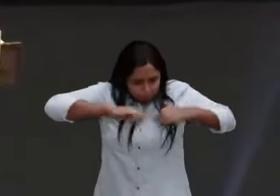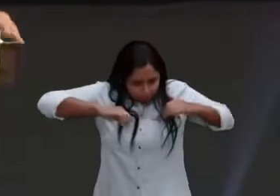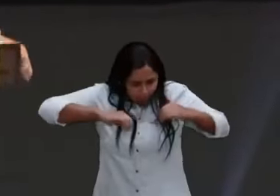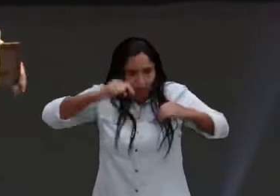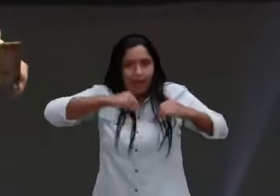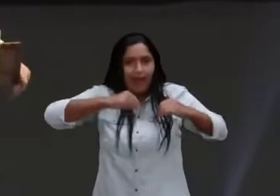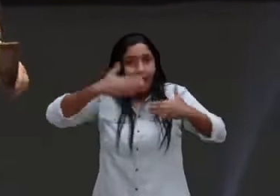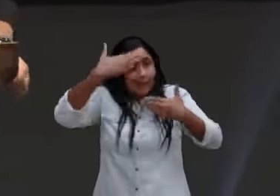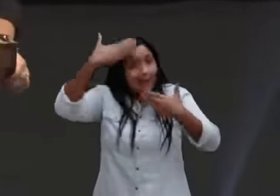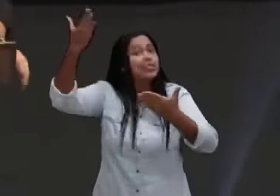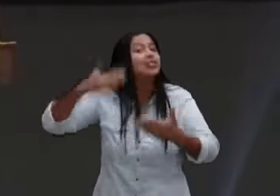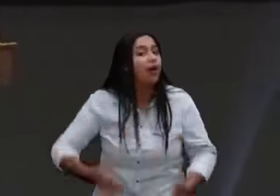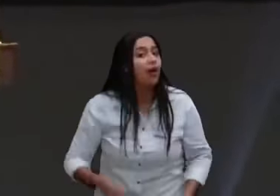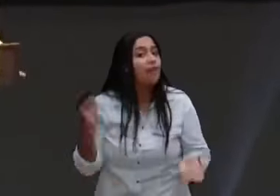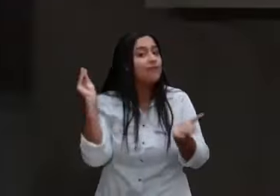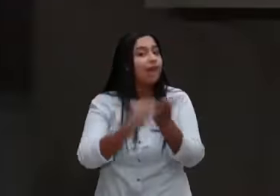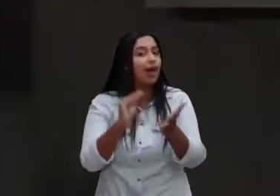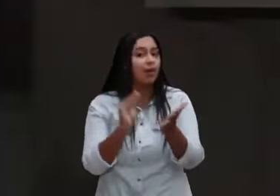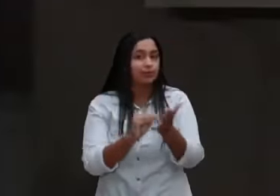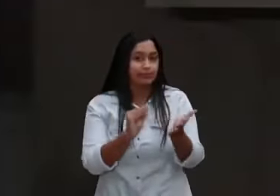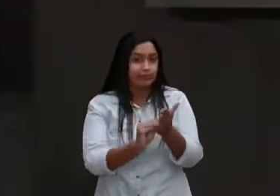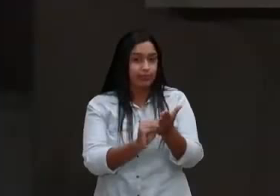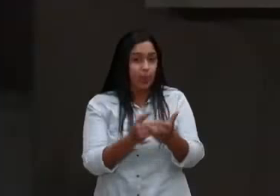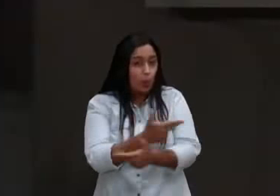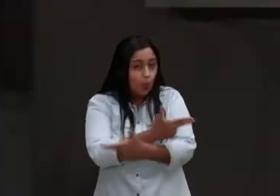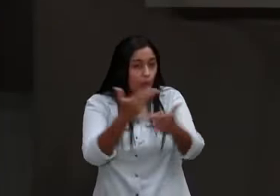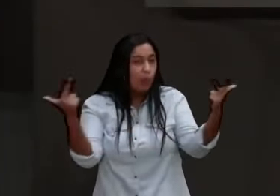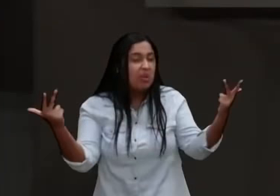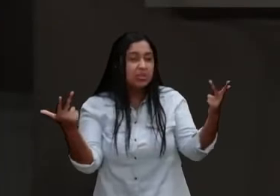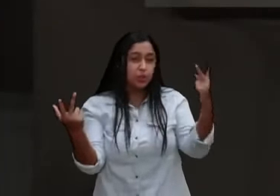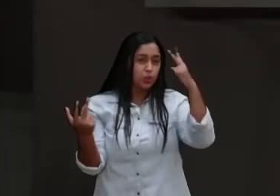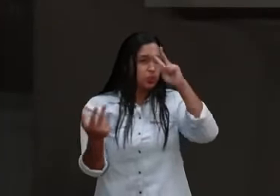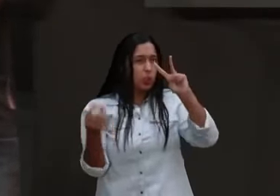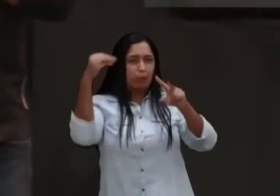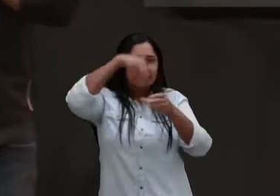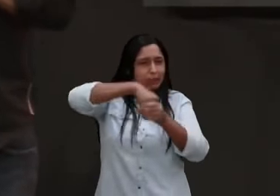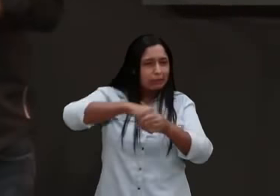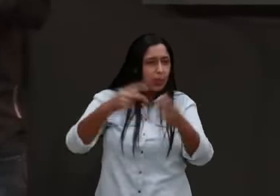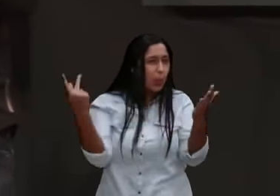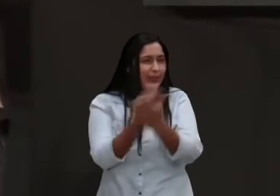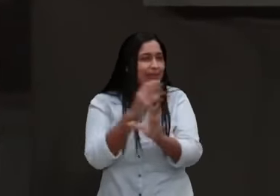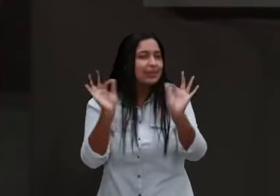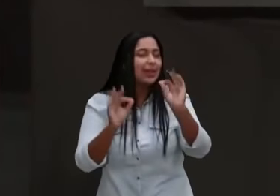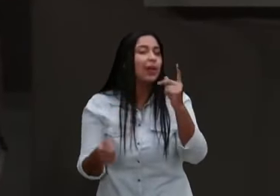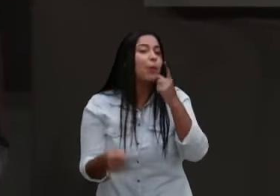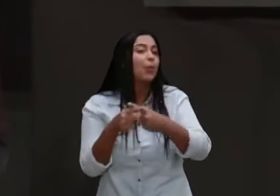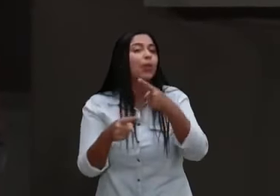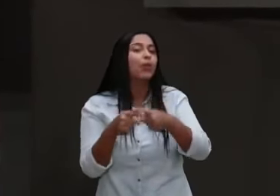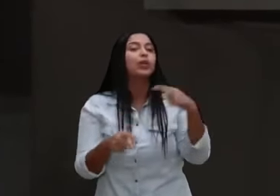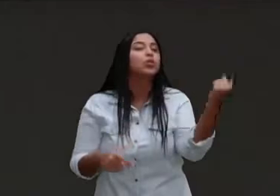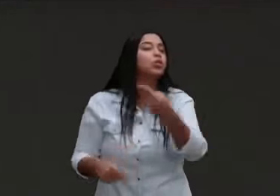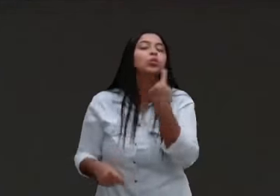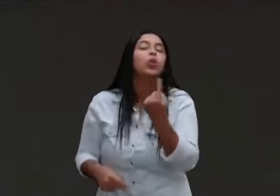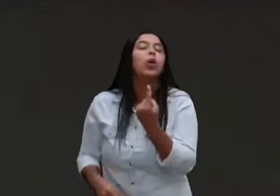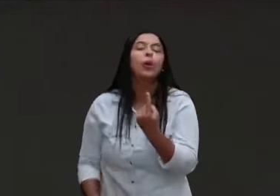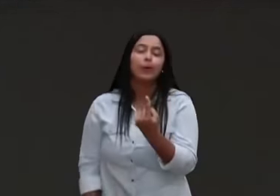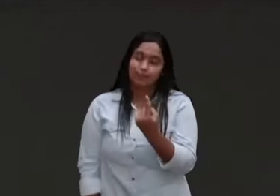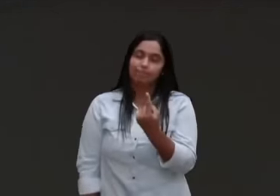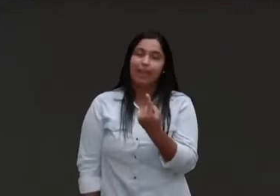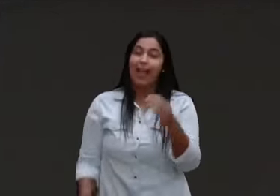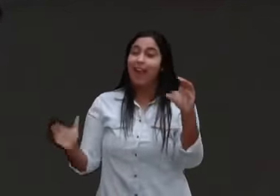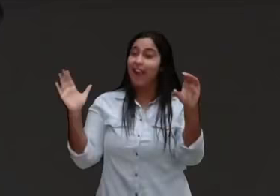Sabe por que muita coisa não acontece na nossa história? Porque a gente não aprendeu a lição, do capítulo